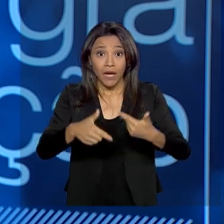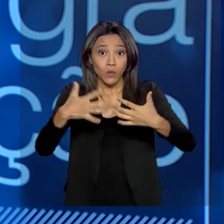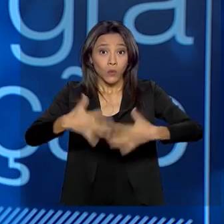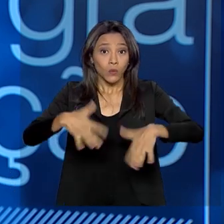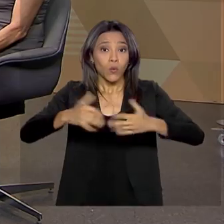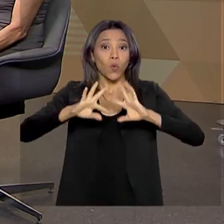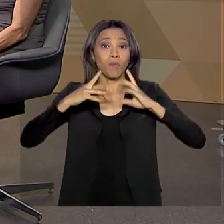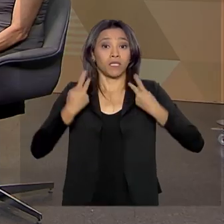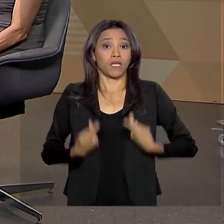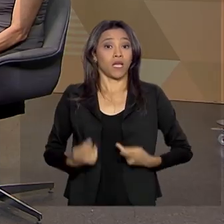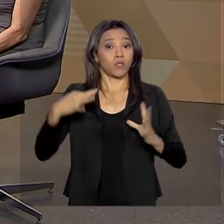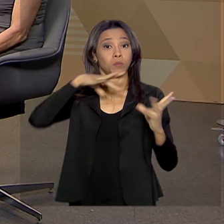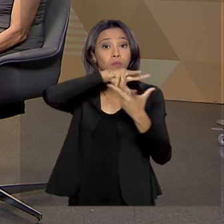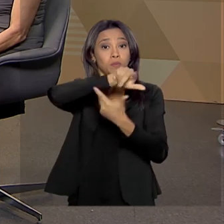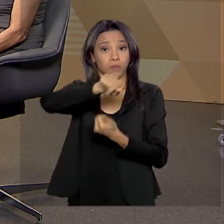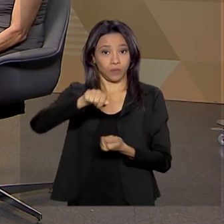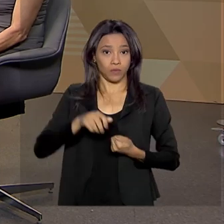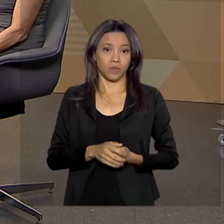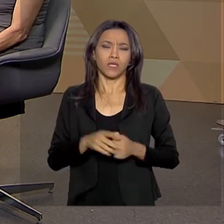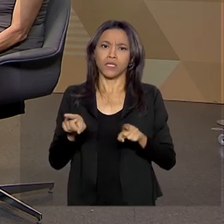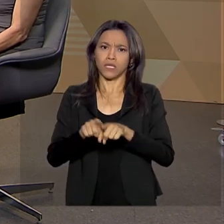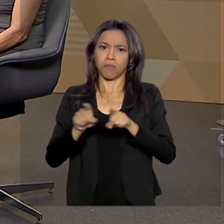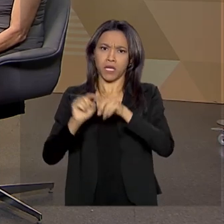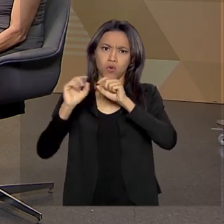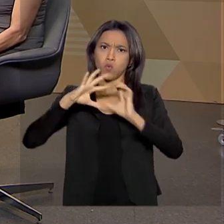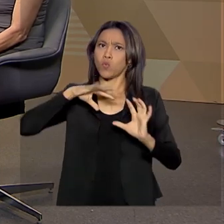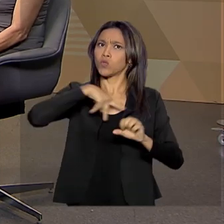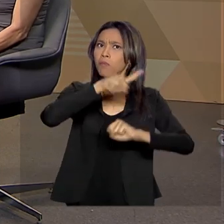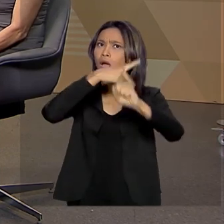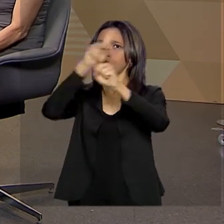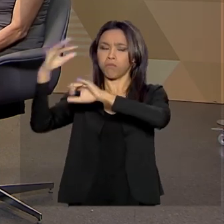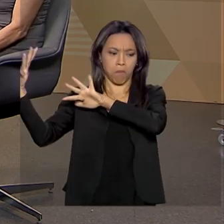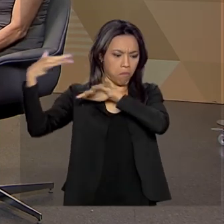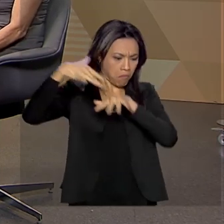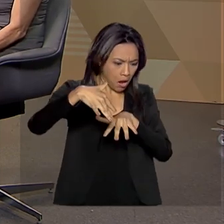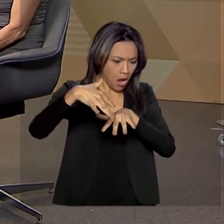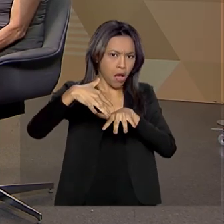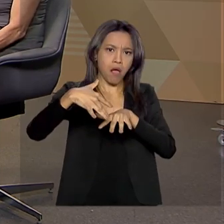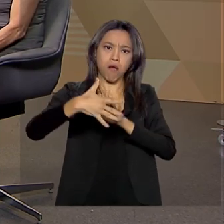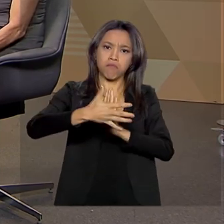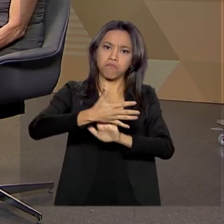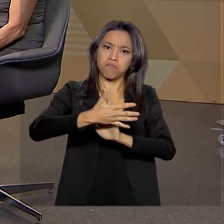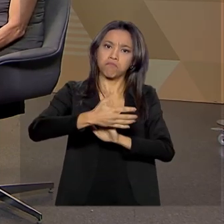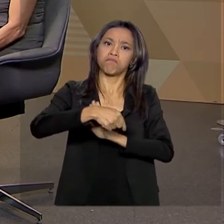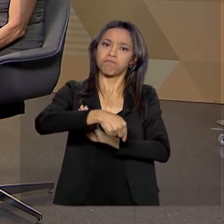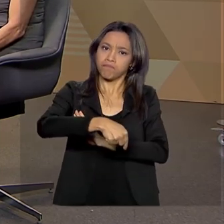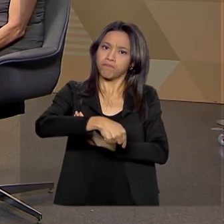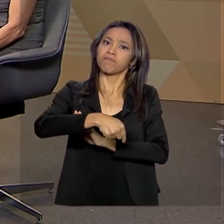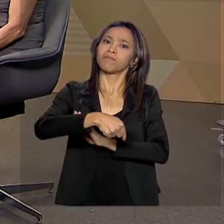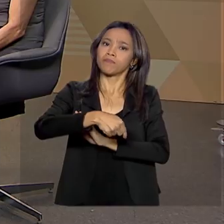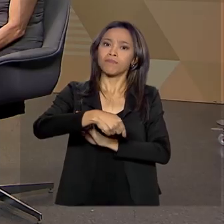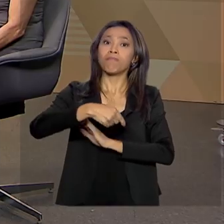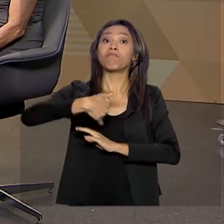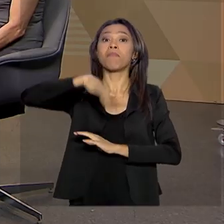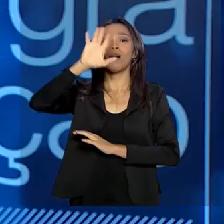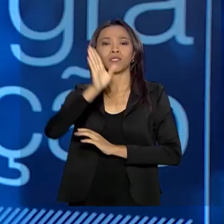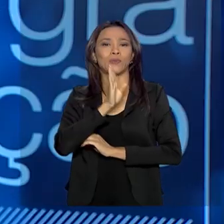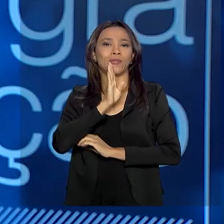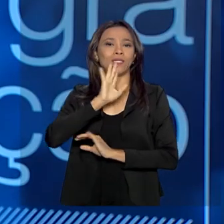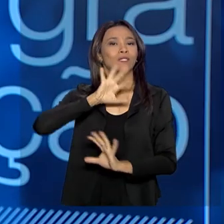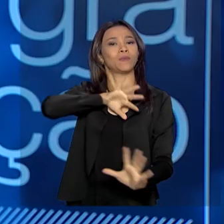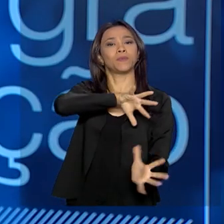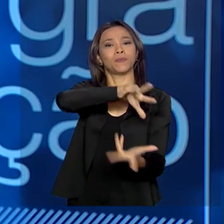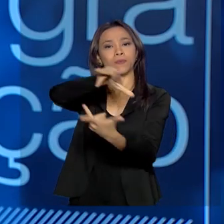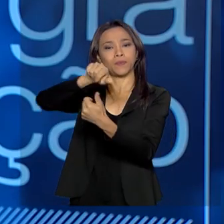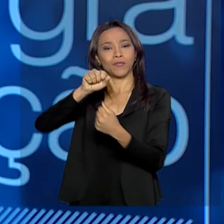Reconhecida internacionalmente. Reconhecida internacionalmente, talvez mais conhecida internacionalmente que no âmbito nacional. A